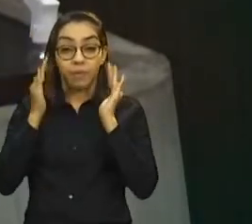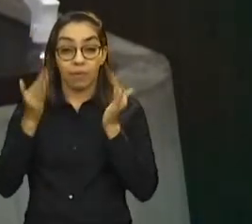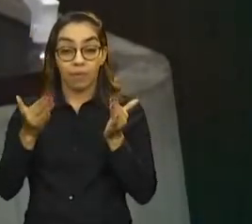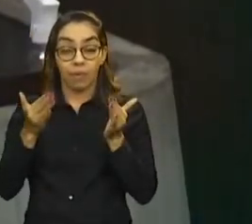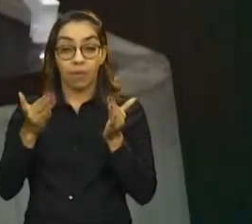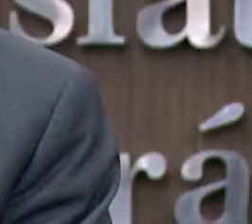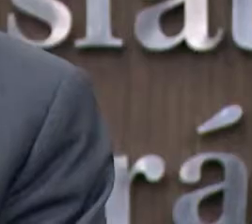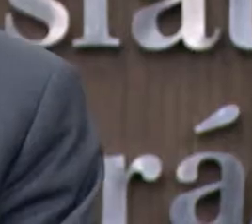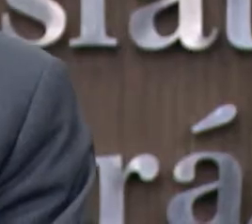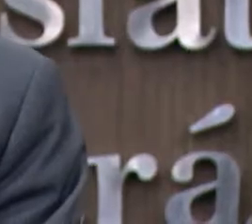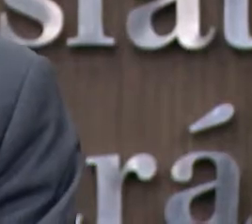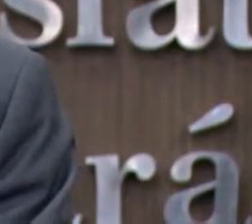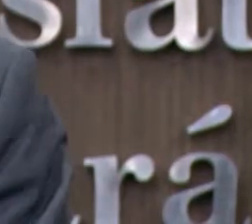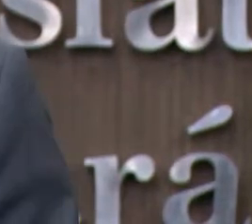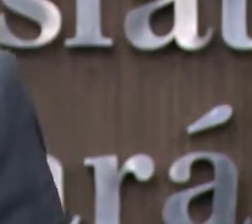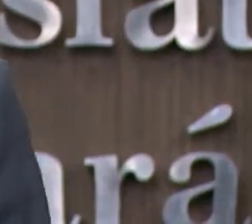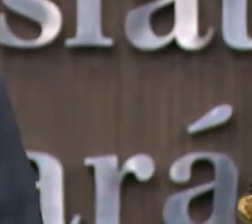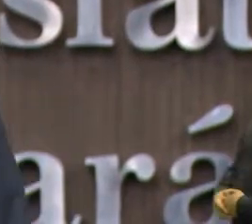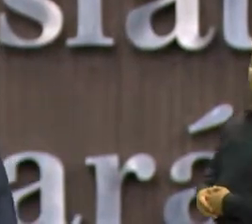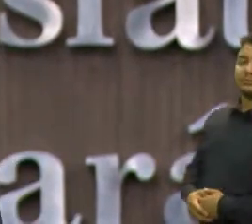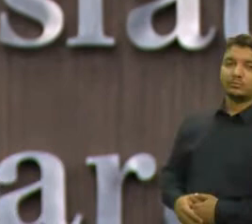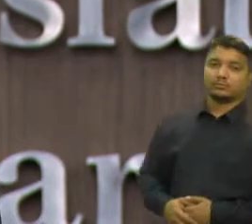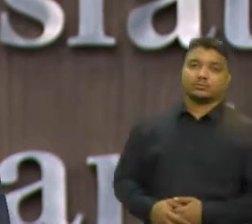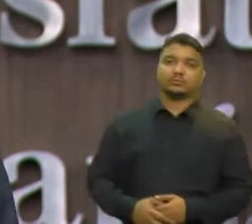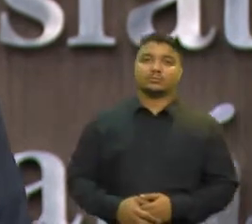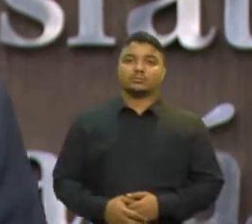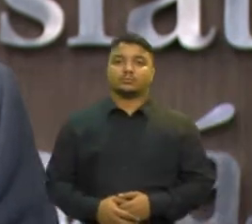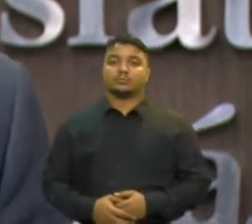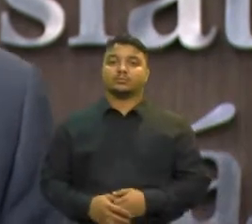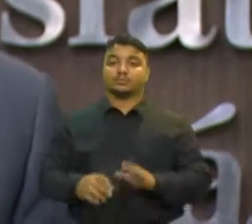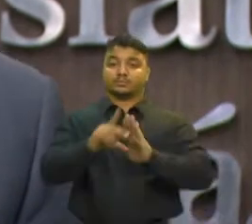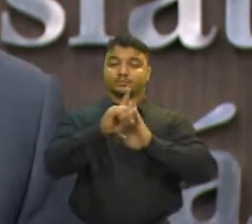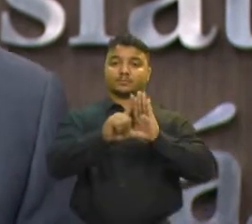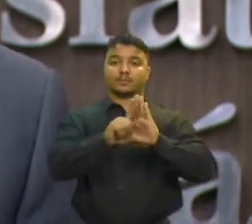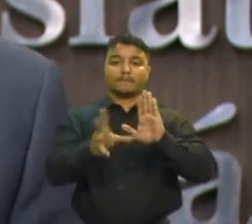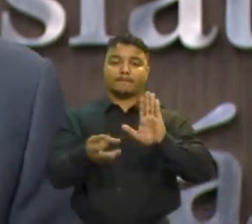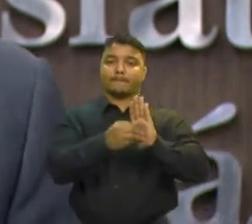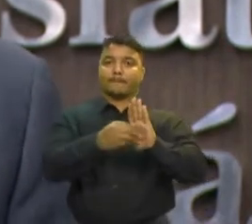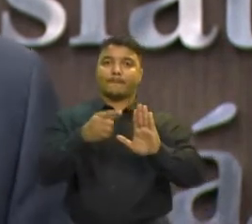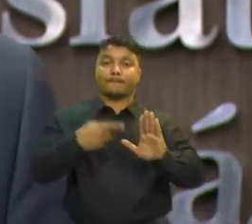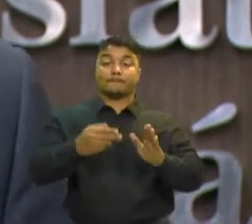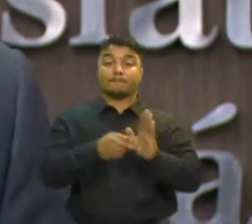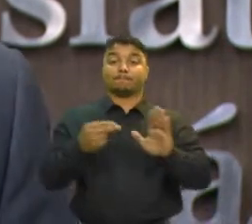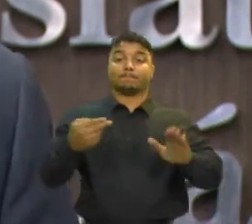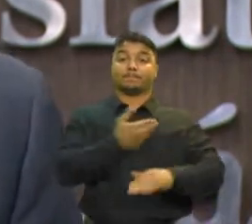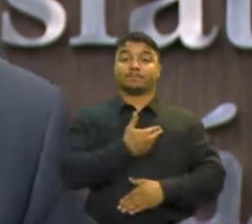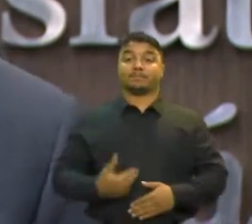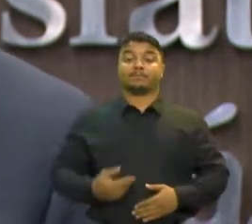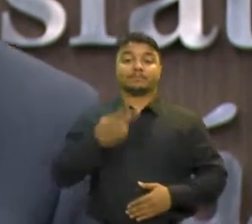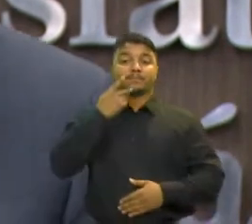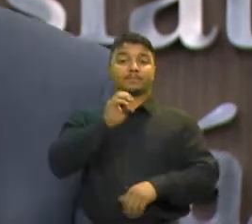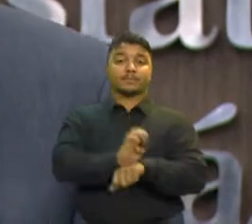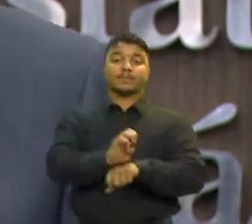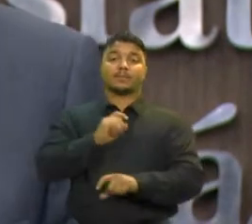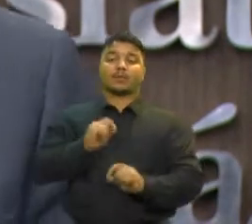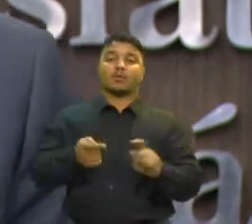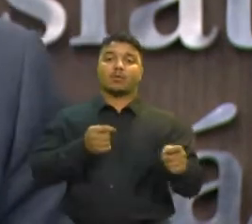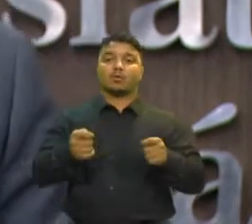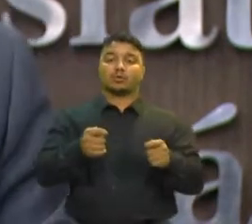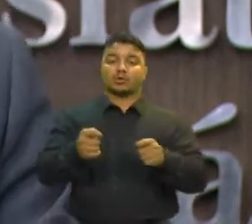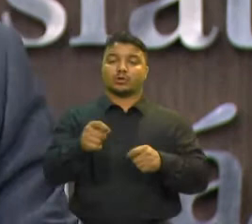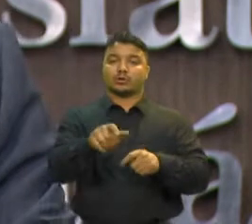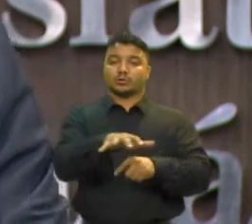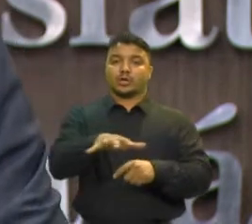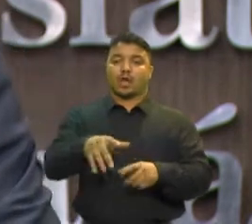Ceará Projeto de Lei Complementar de Autoria do Governo Estadual altera a lei que criou a Controladoria Geral de